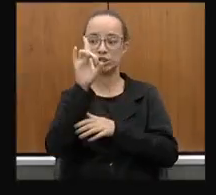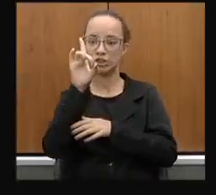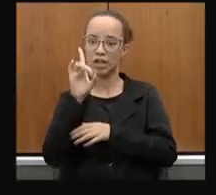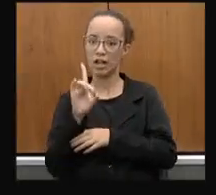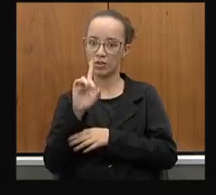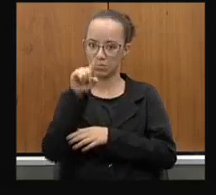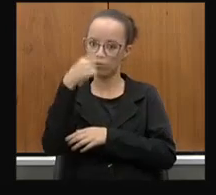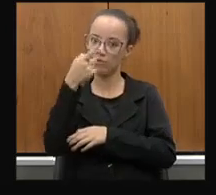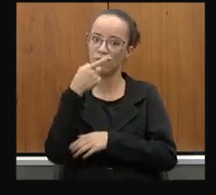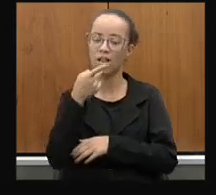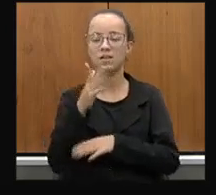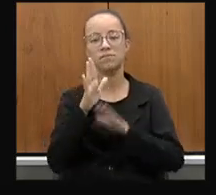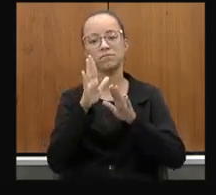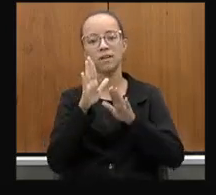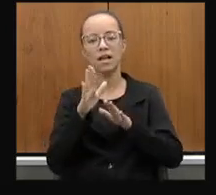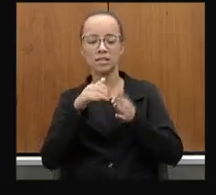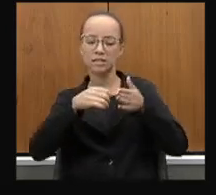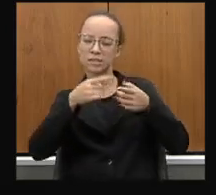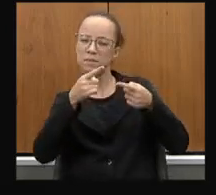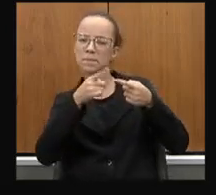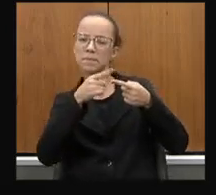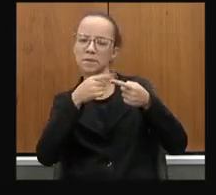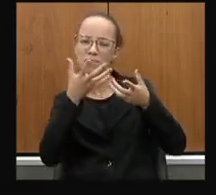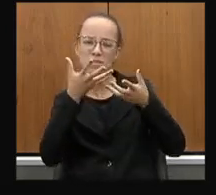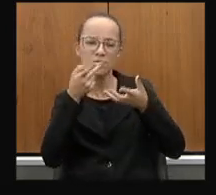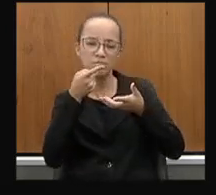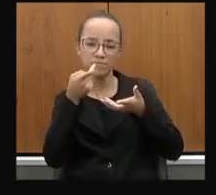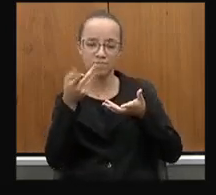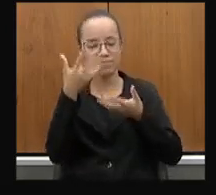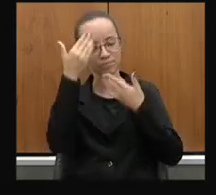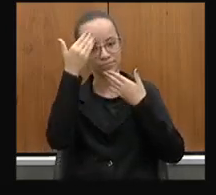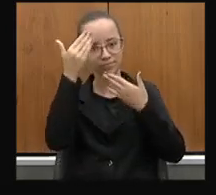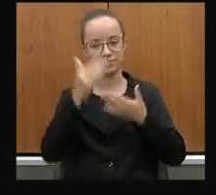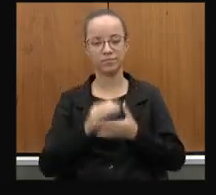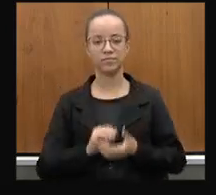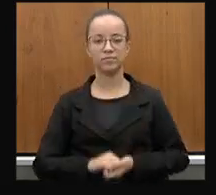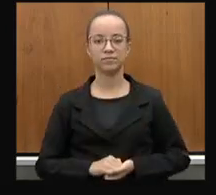réplica, então gostaria de deixar primeiro esse questionamento. muito obrigado.